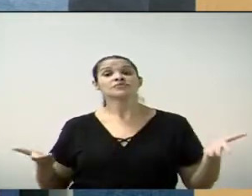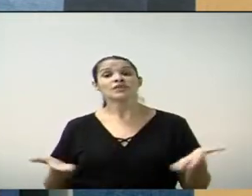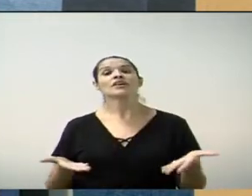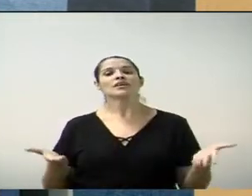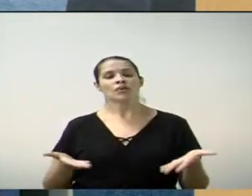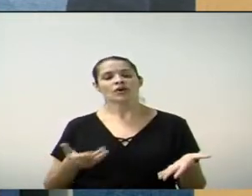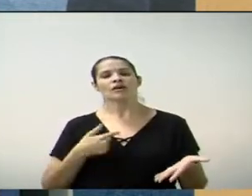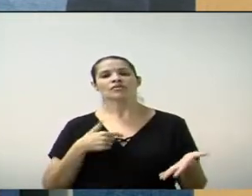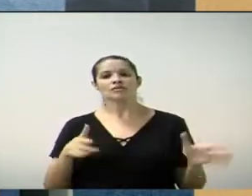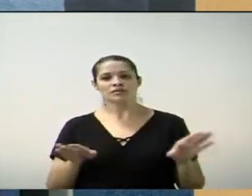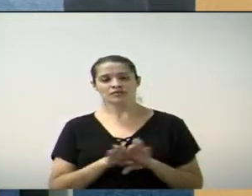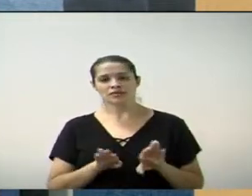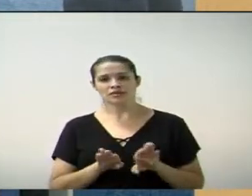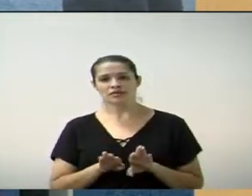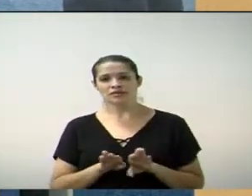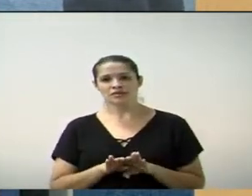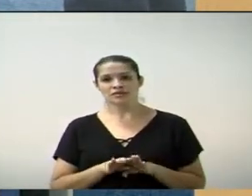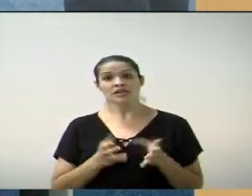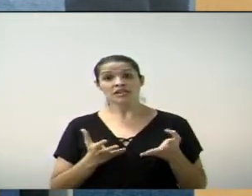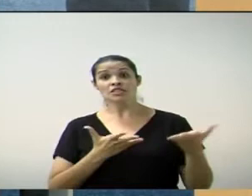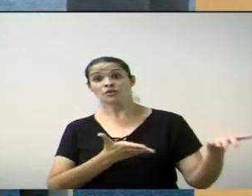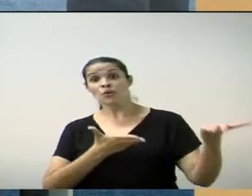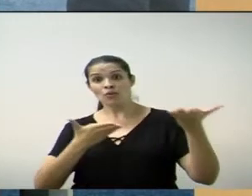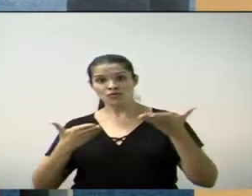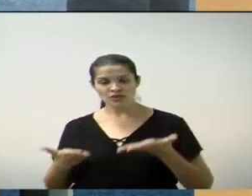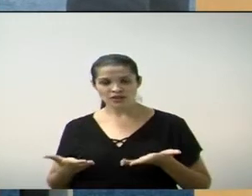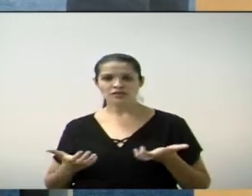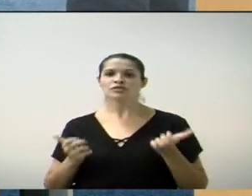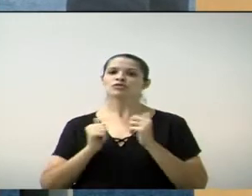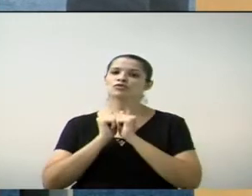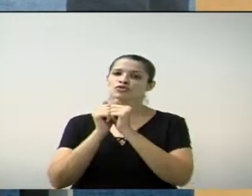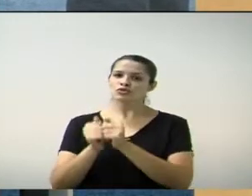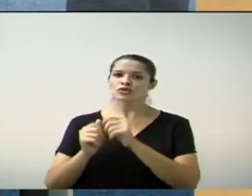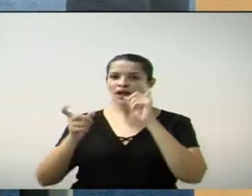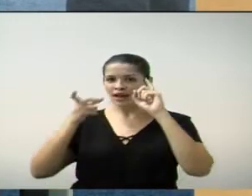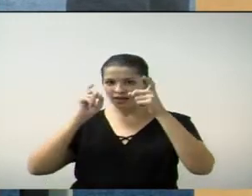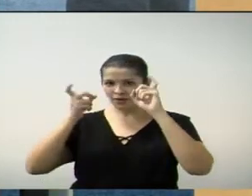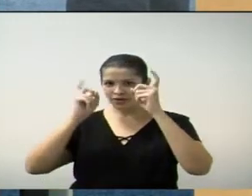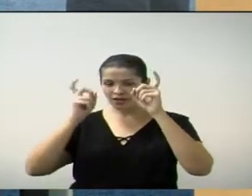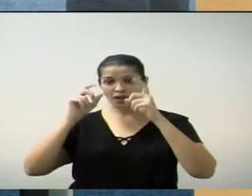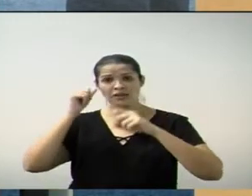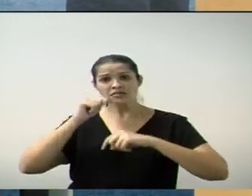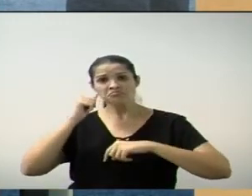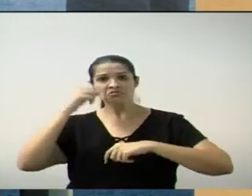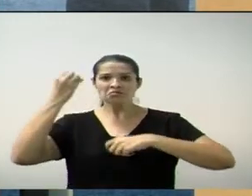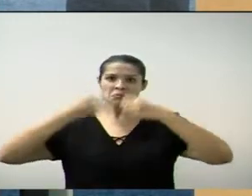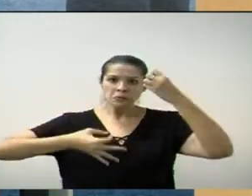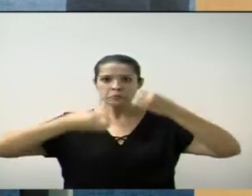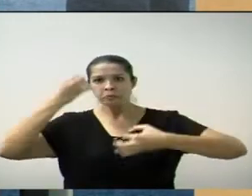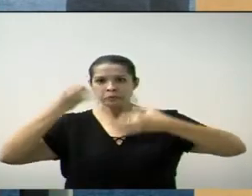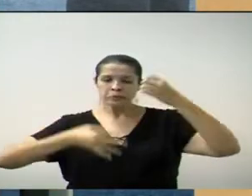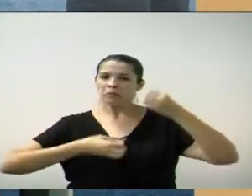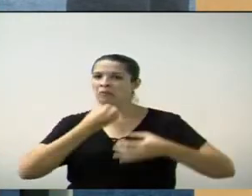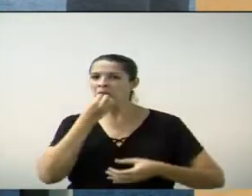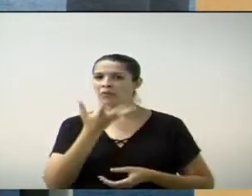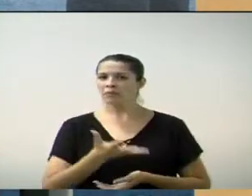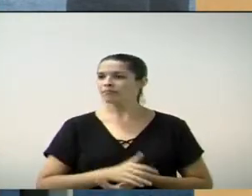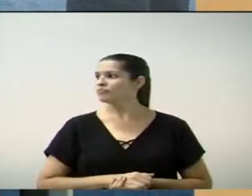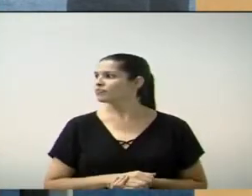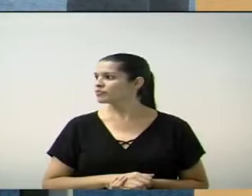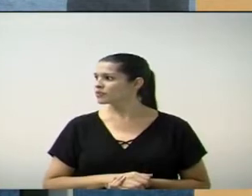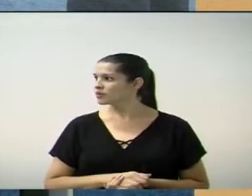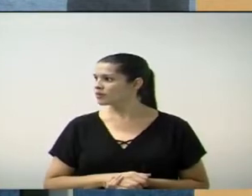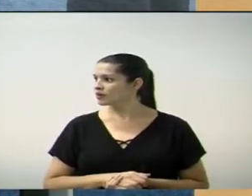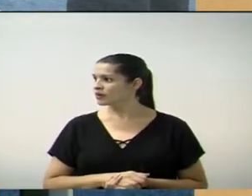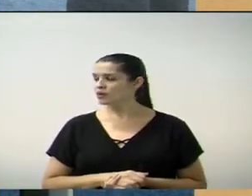fiz questão de convidá-lo para estar comigo nessa reunião. E ela foi muito produtiva. Está bem? Por hora é